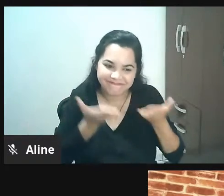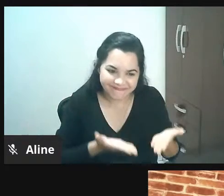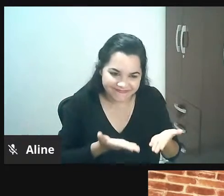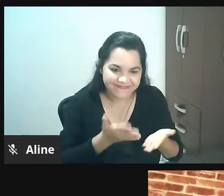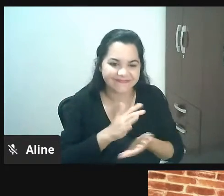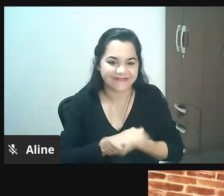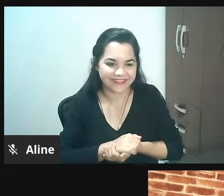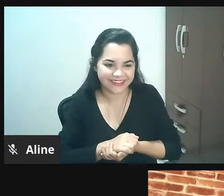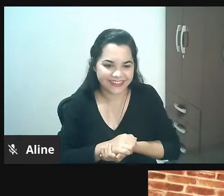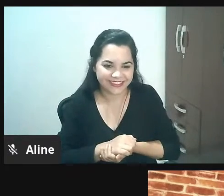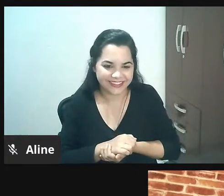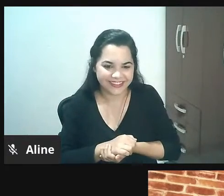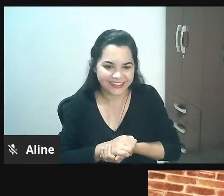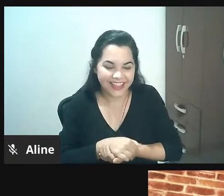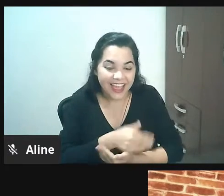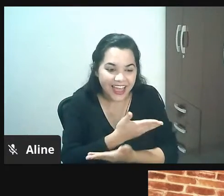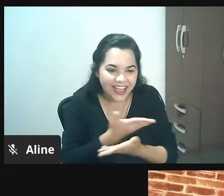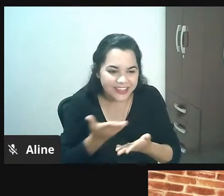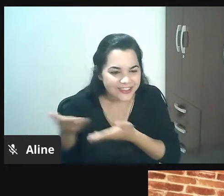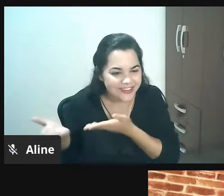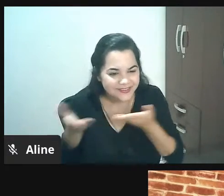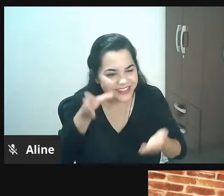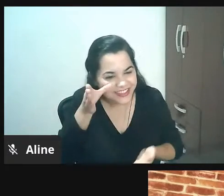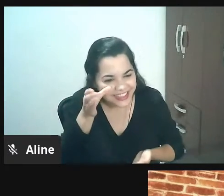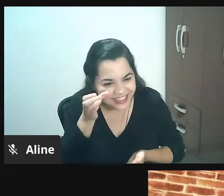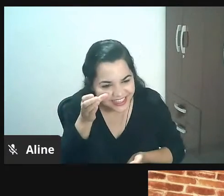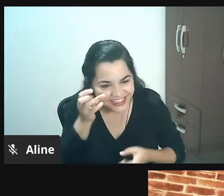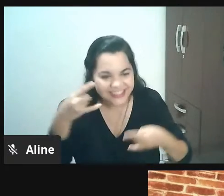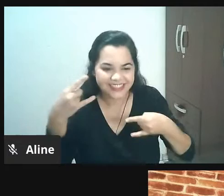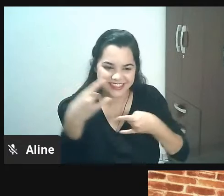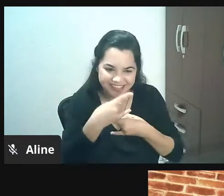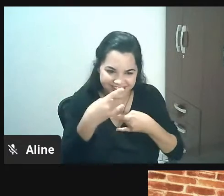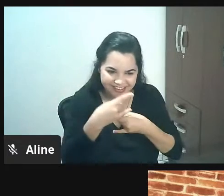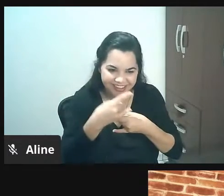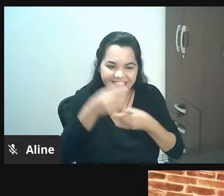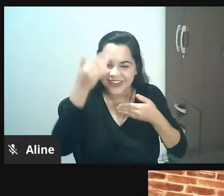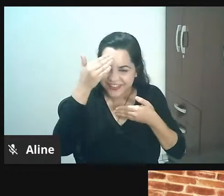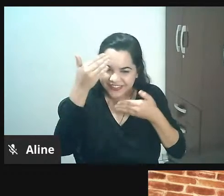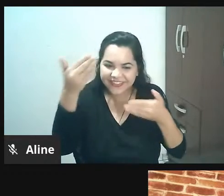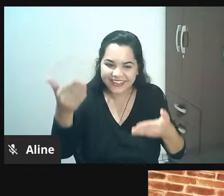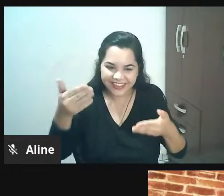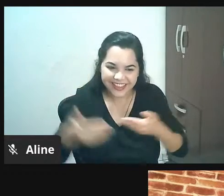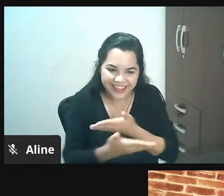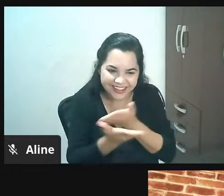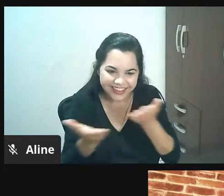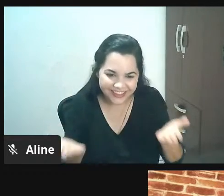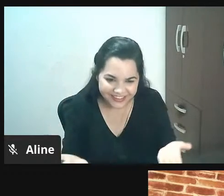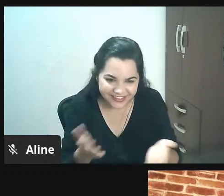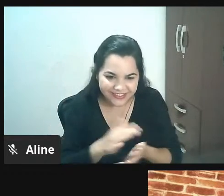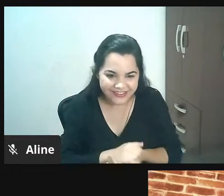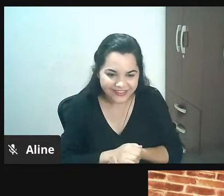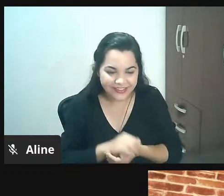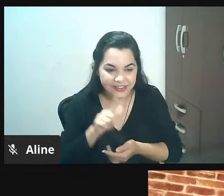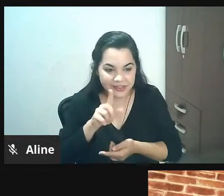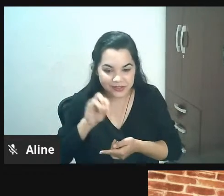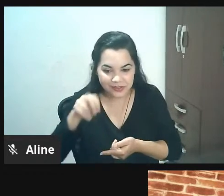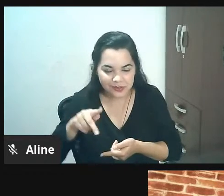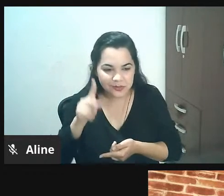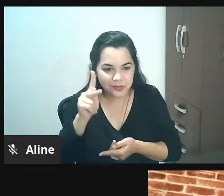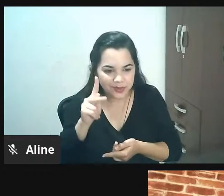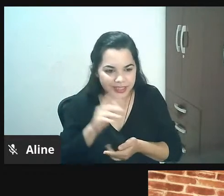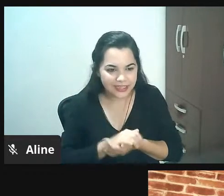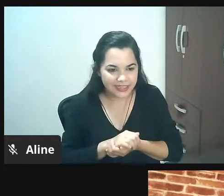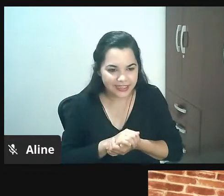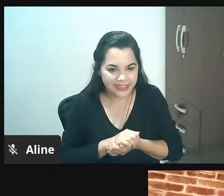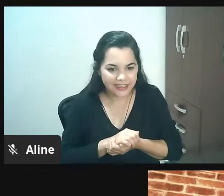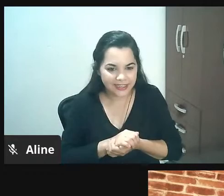todos que participaram que acompanharam a nossa live mais uma vez muito obrigada o link com a apresentação do William